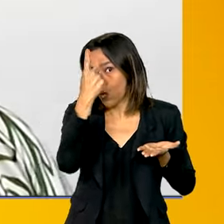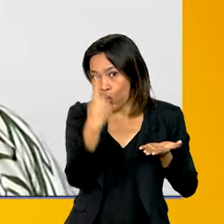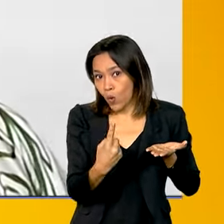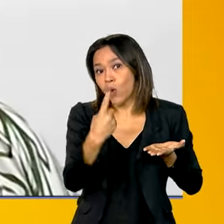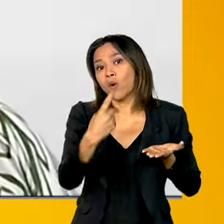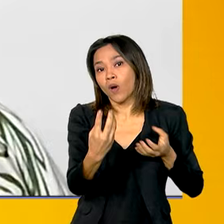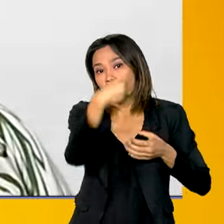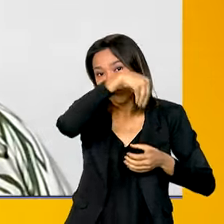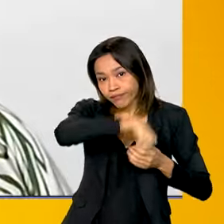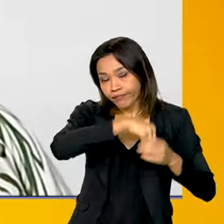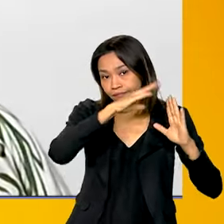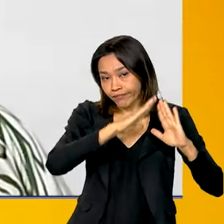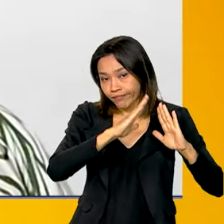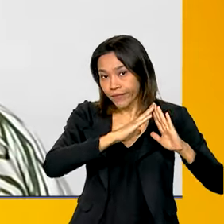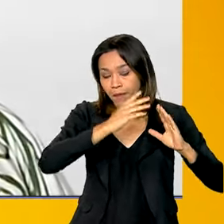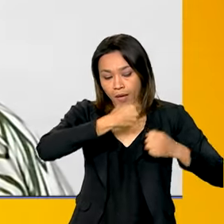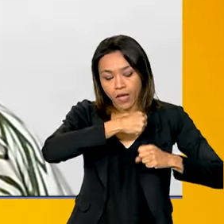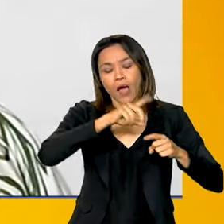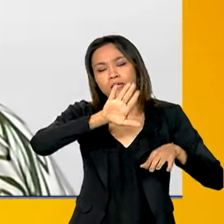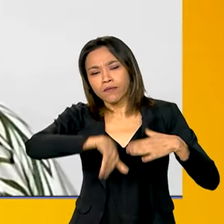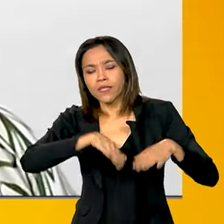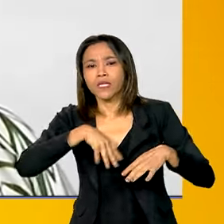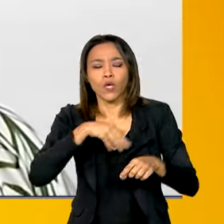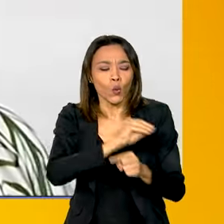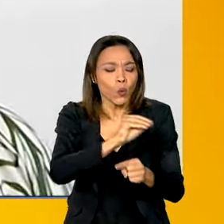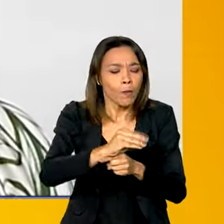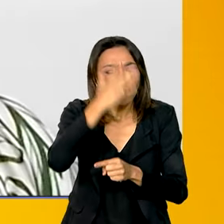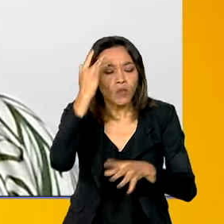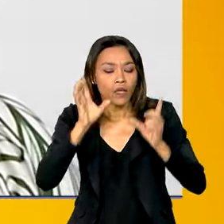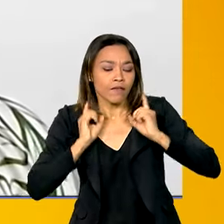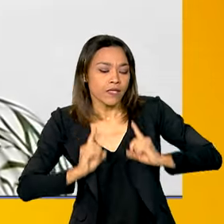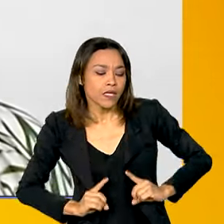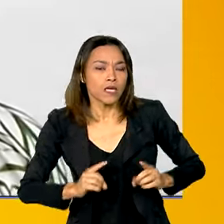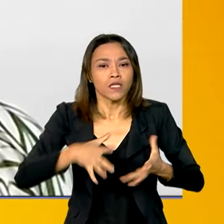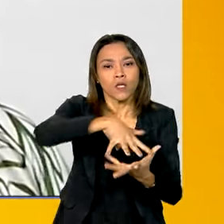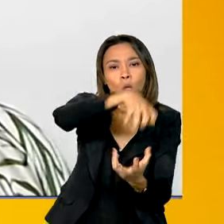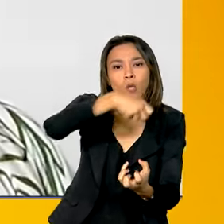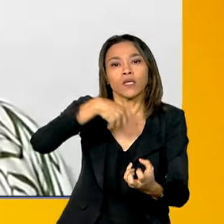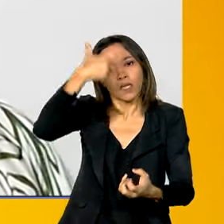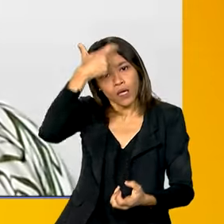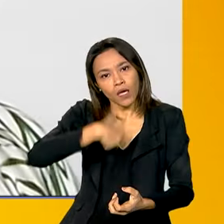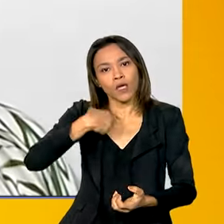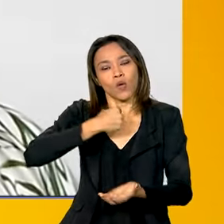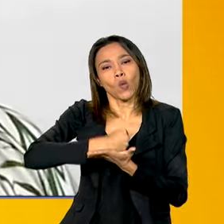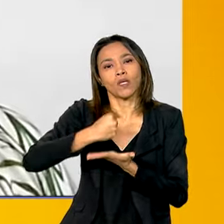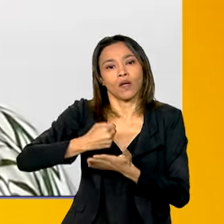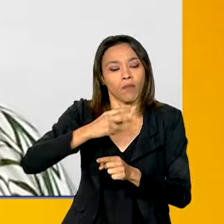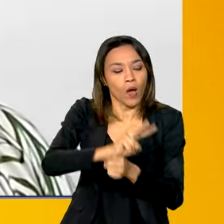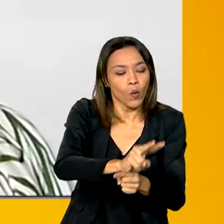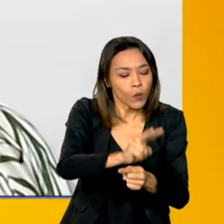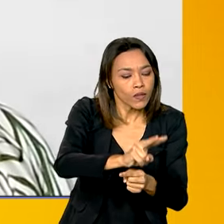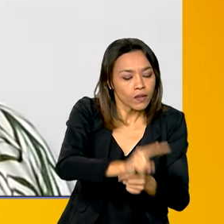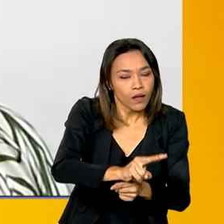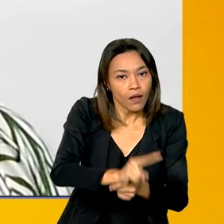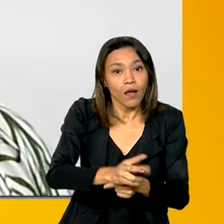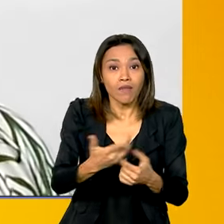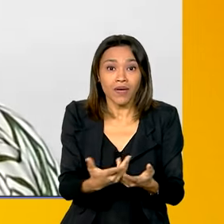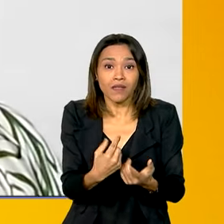doméstica, às vezes tem uma questão de cuidadores de pessoas com deficiência ou de idosos, às vezes tem mais, mas ela trabalha de forma